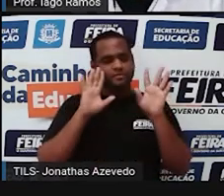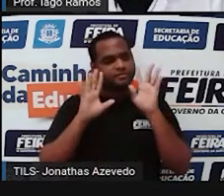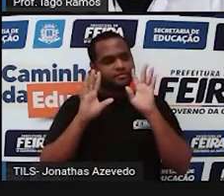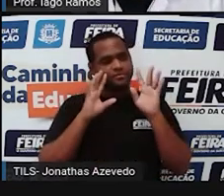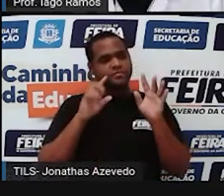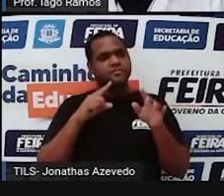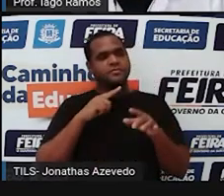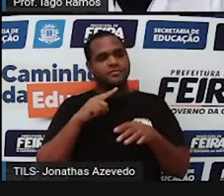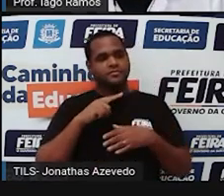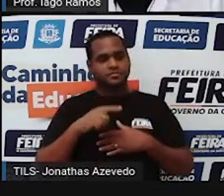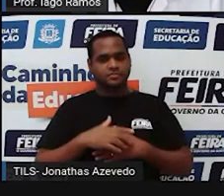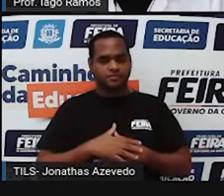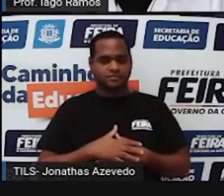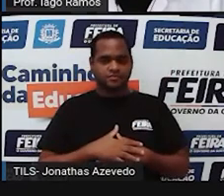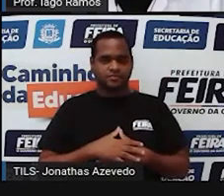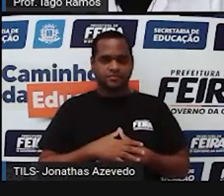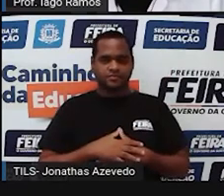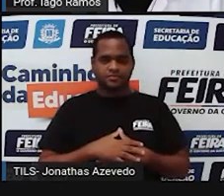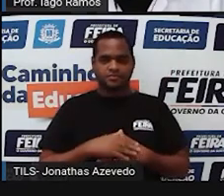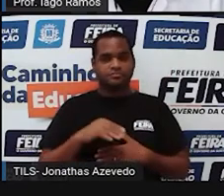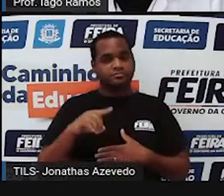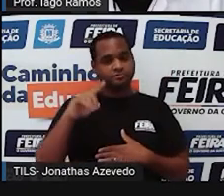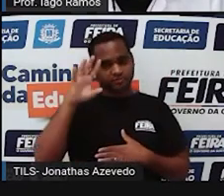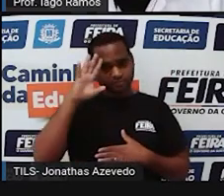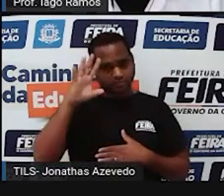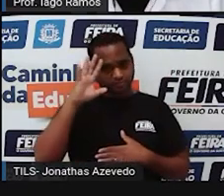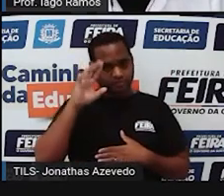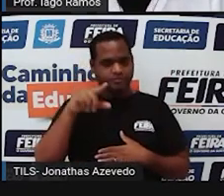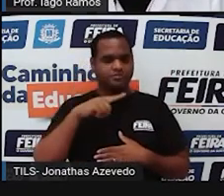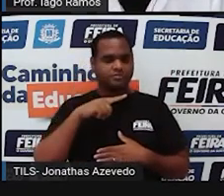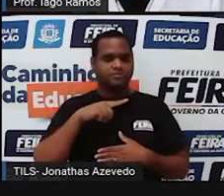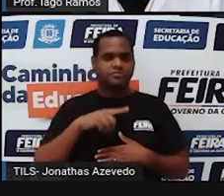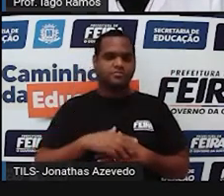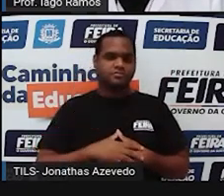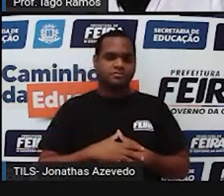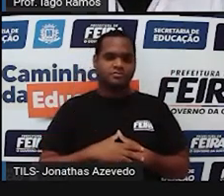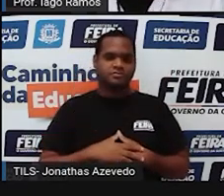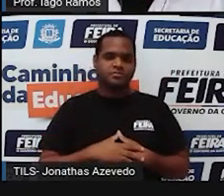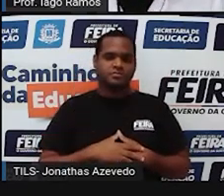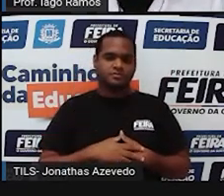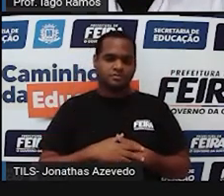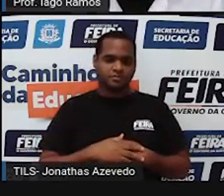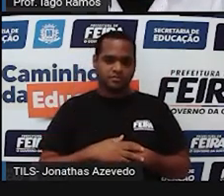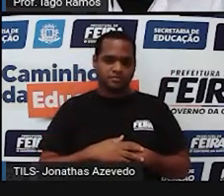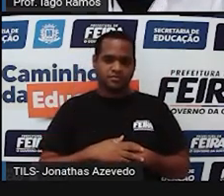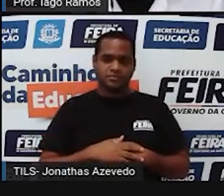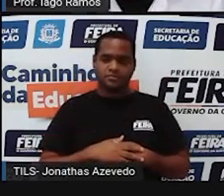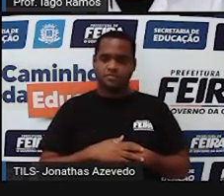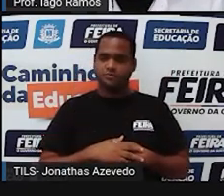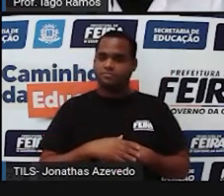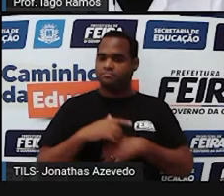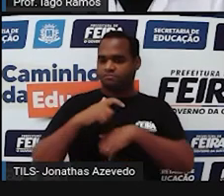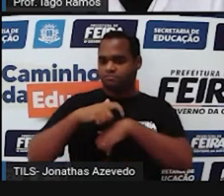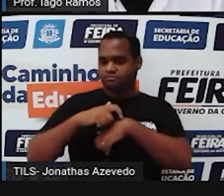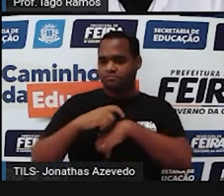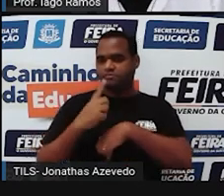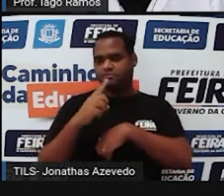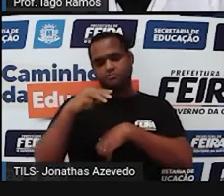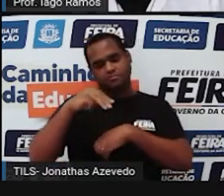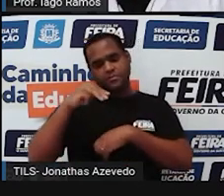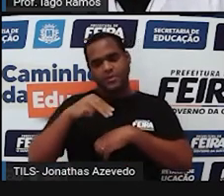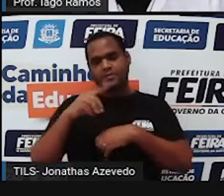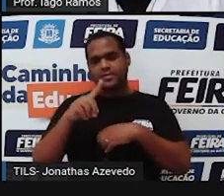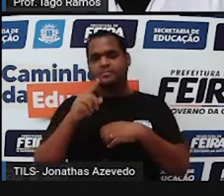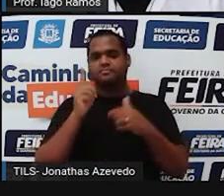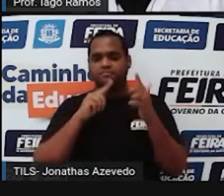olha só quero que você pense e eu vou te dar um tempinho de um minuto que vai ser